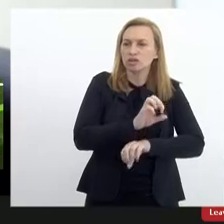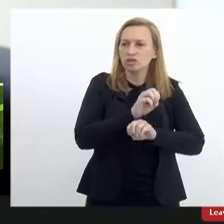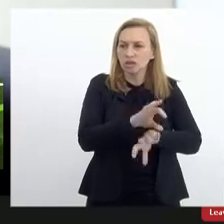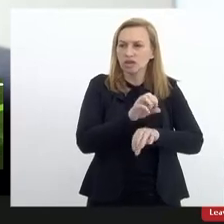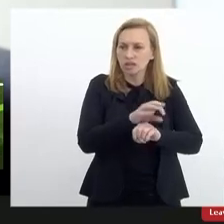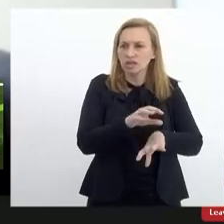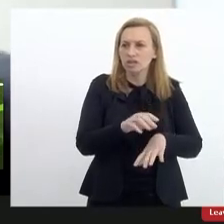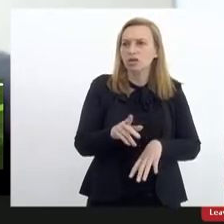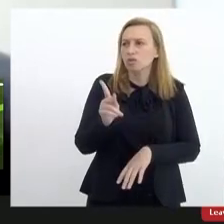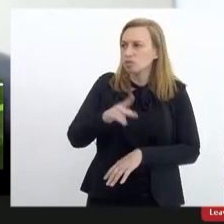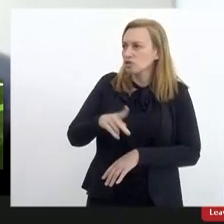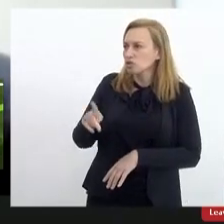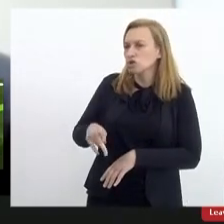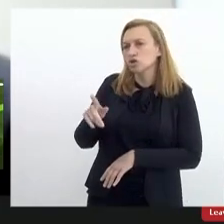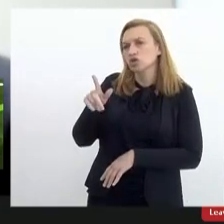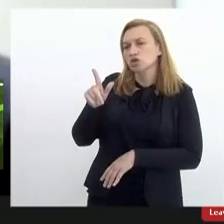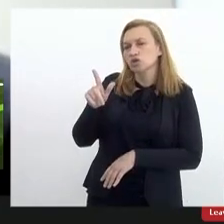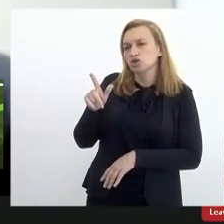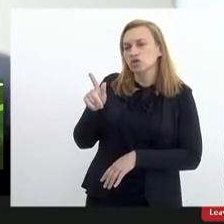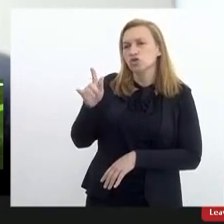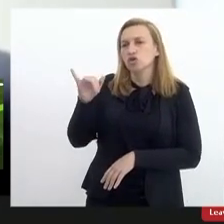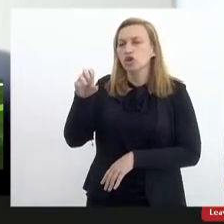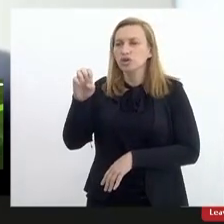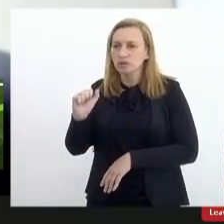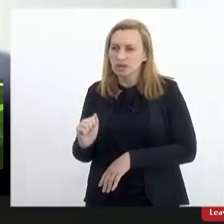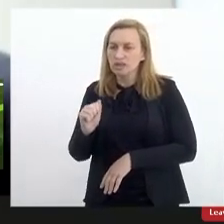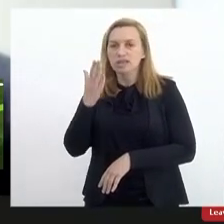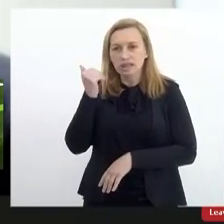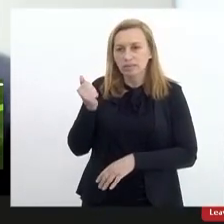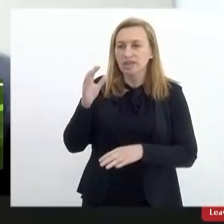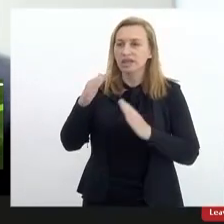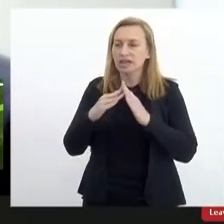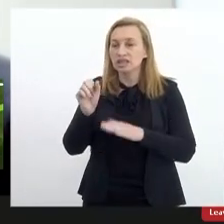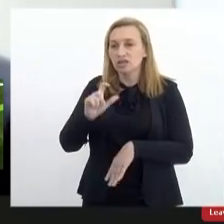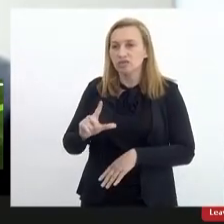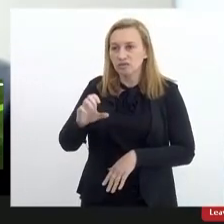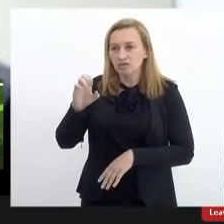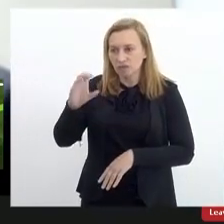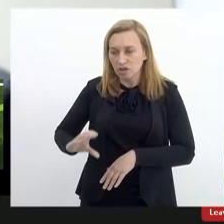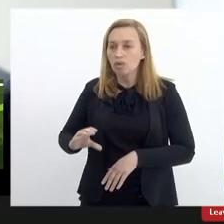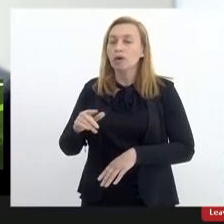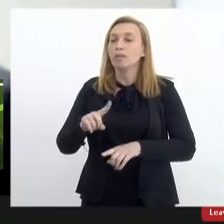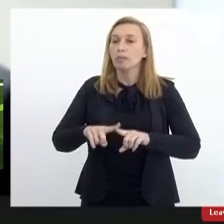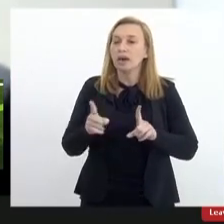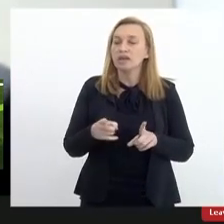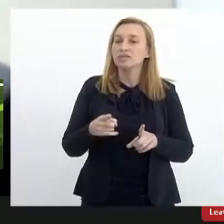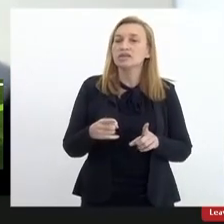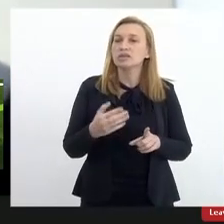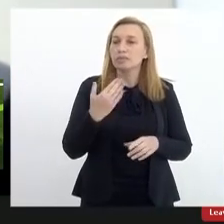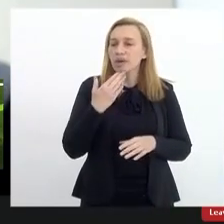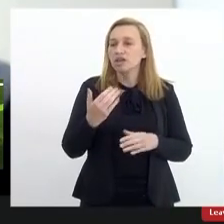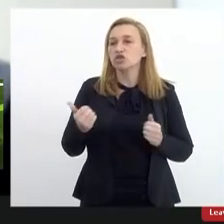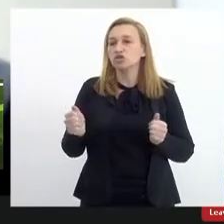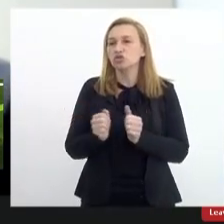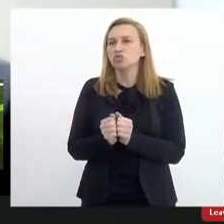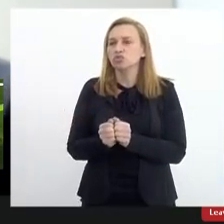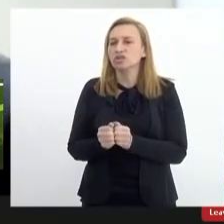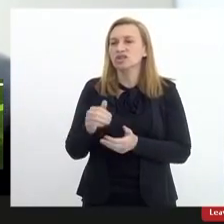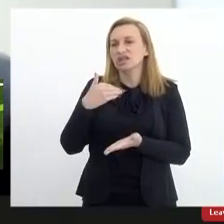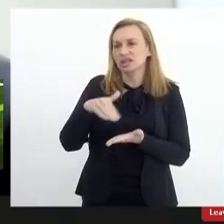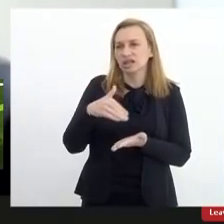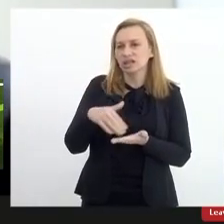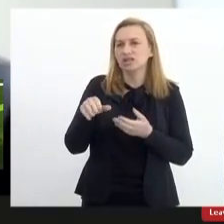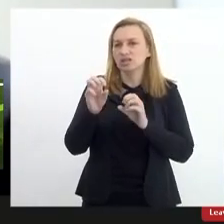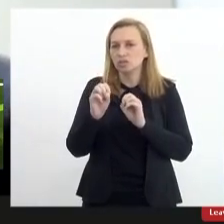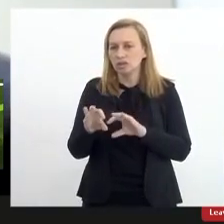professora Joioza a gente sabe que está na casa civil mas a gente reitera aí também junto a Secretaria